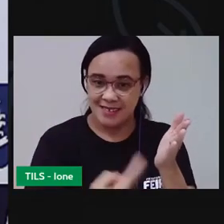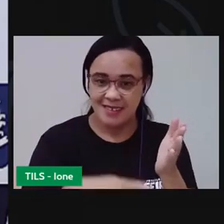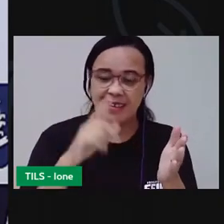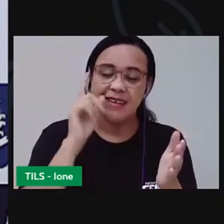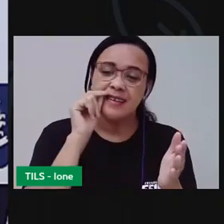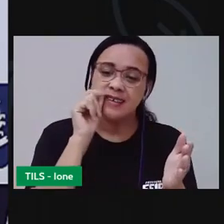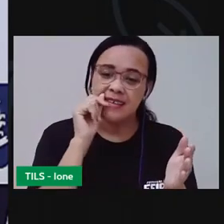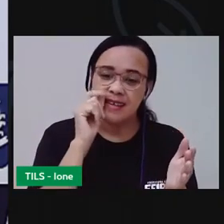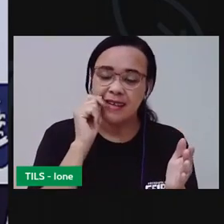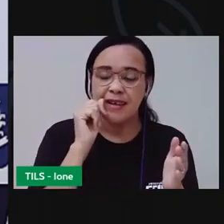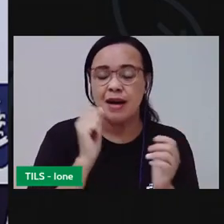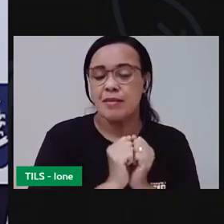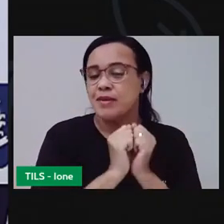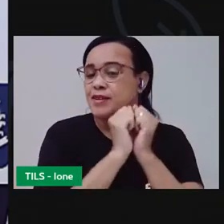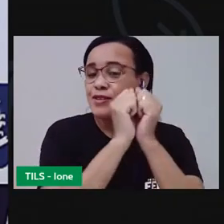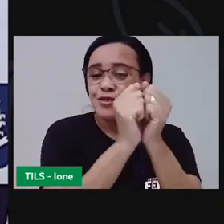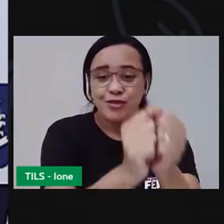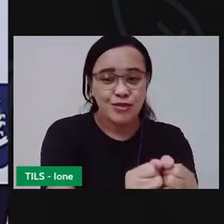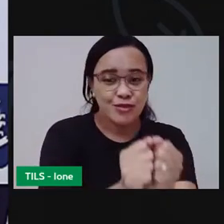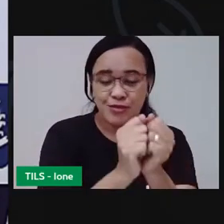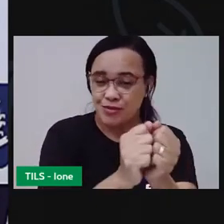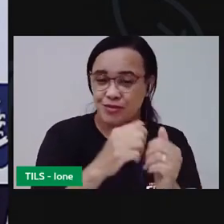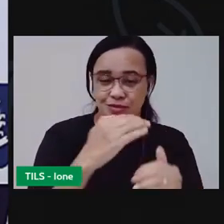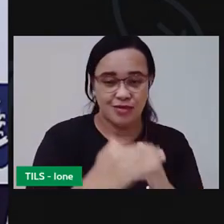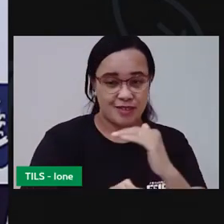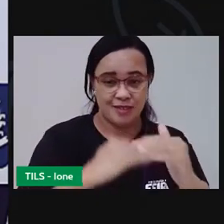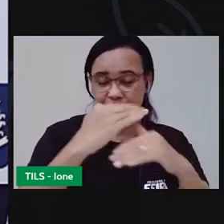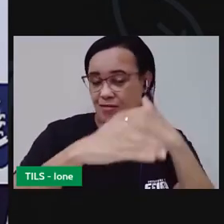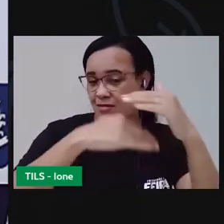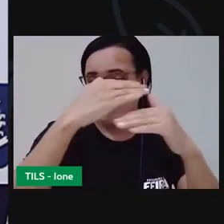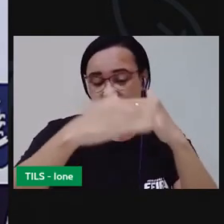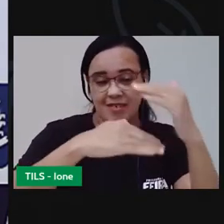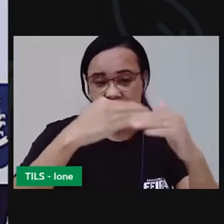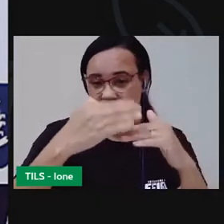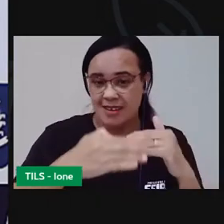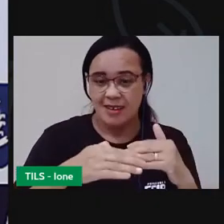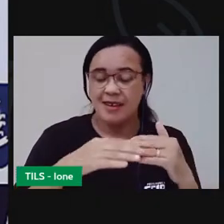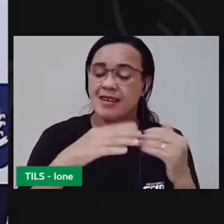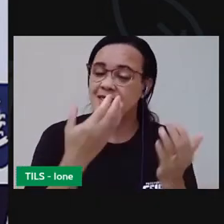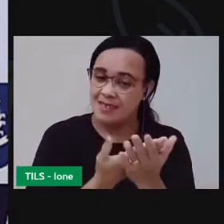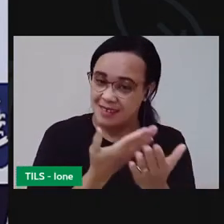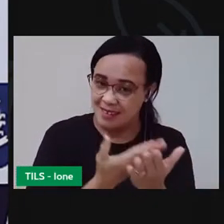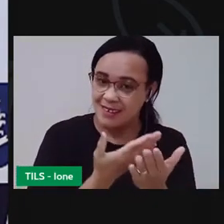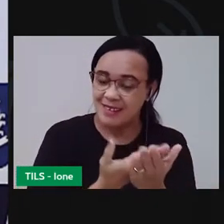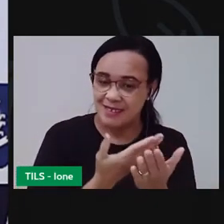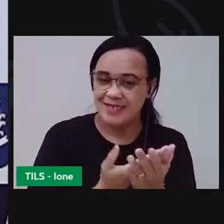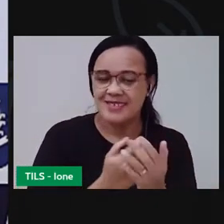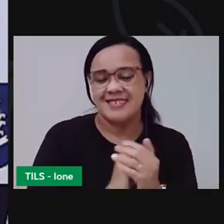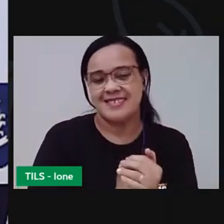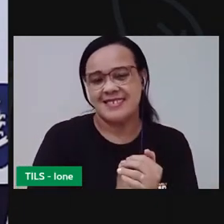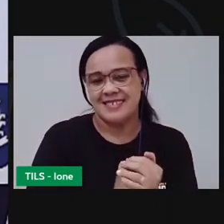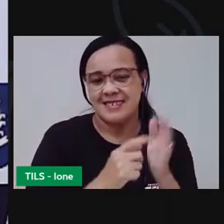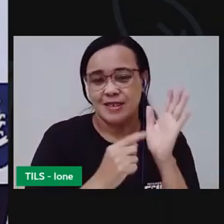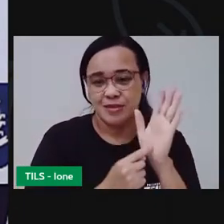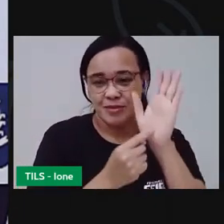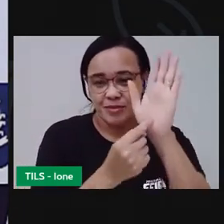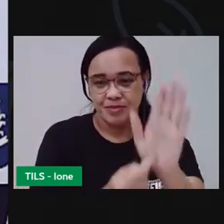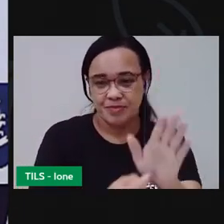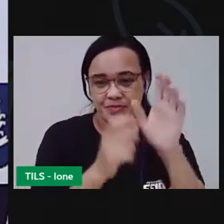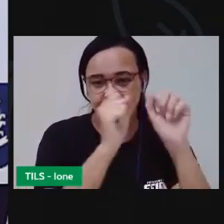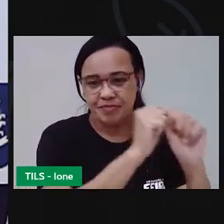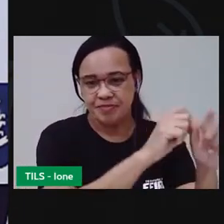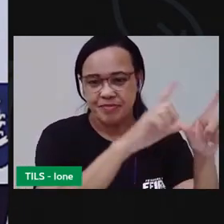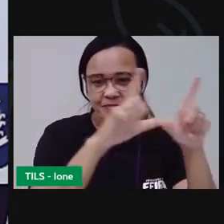escrita das palavras que a gente vai desenvolver durante a aula. Deixa eu mostrar para vocês agora a